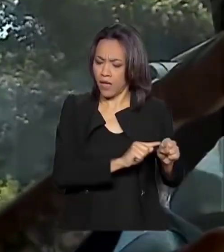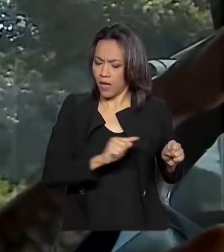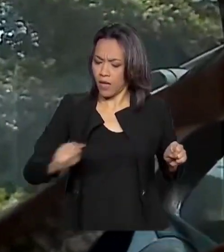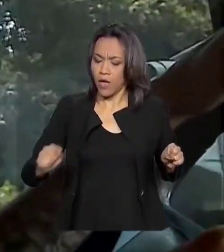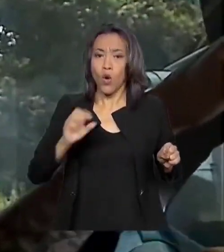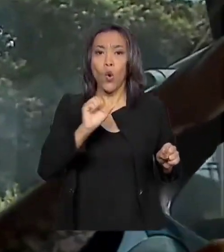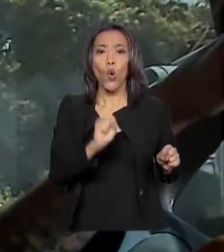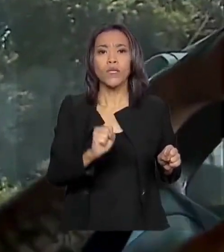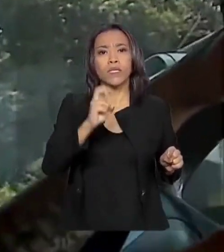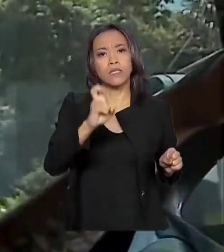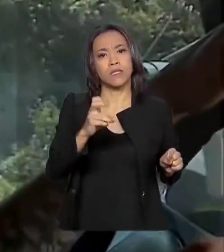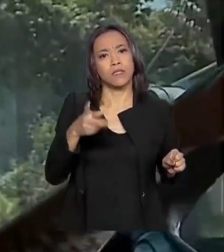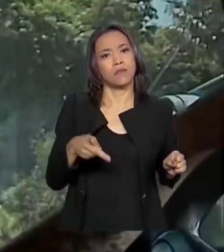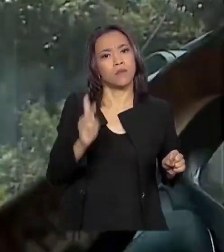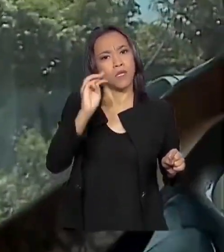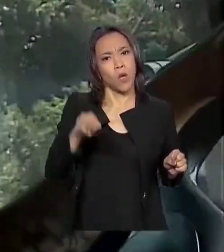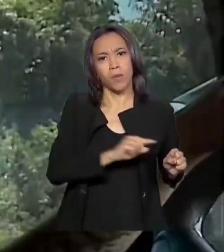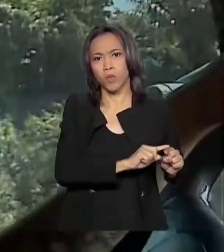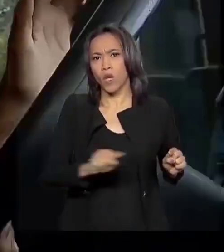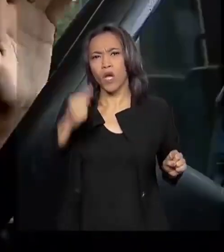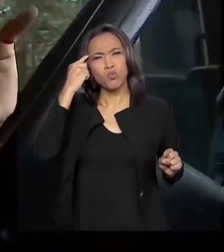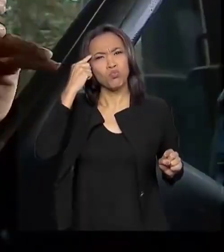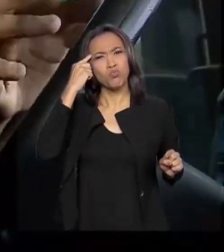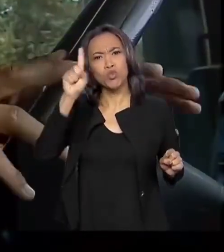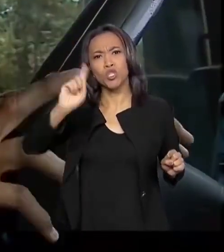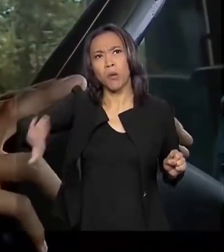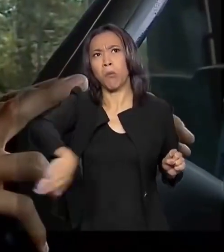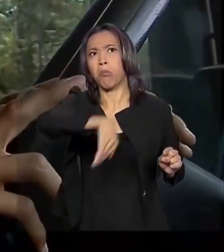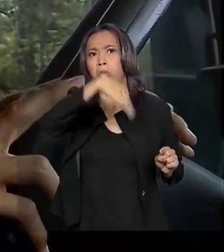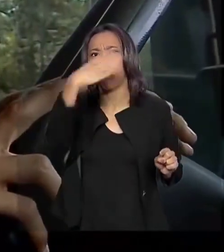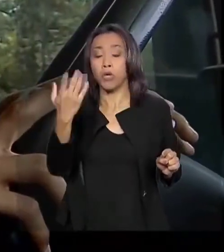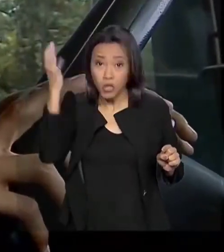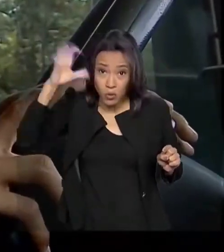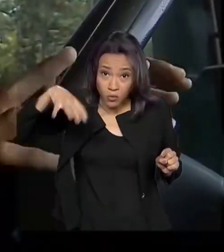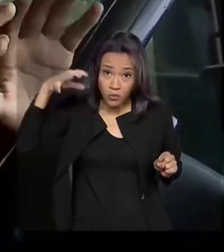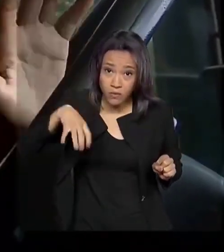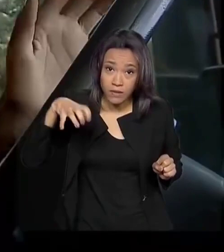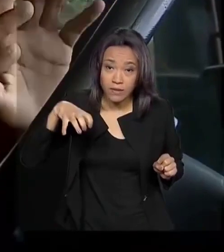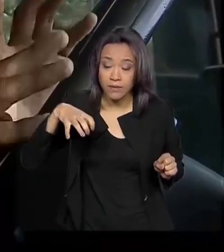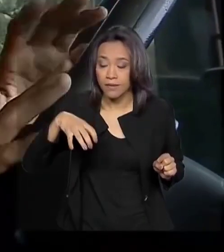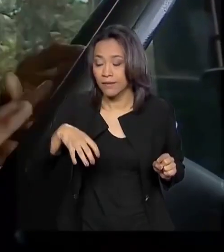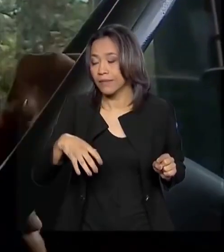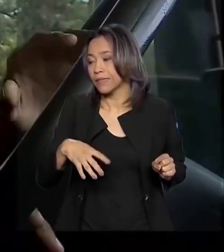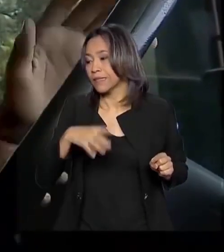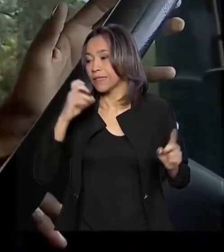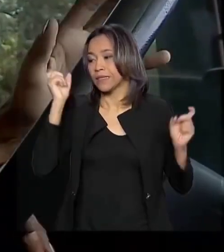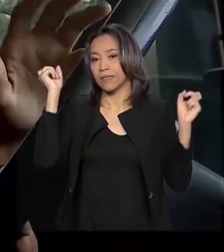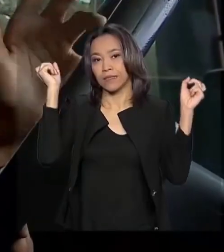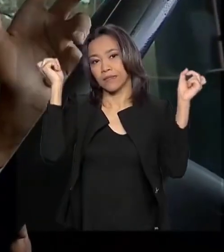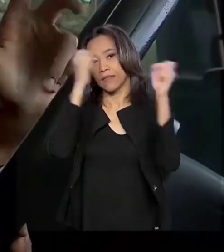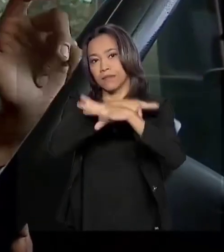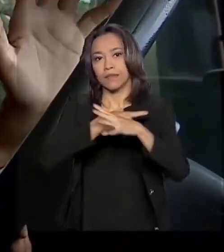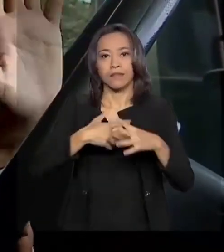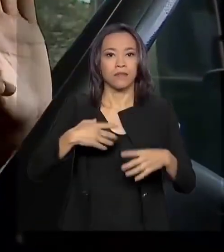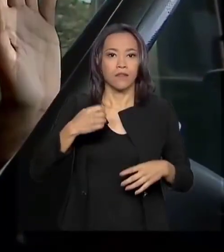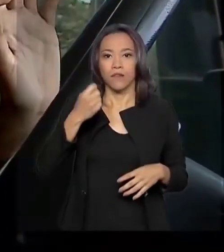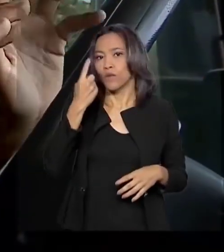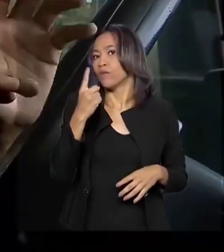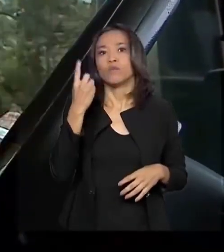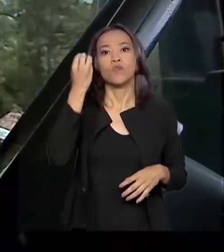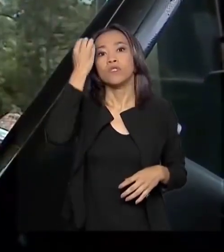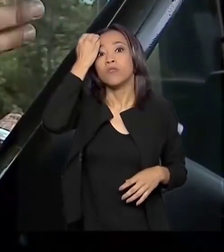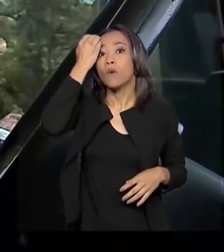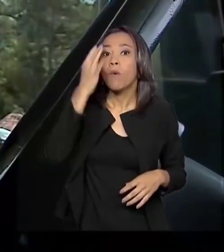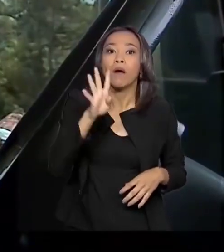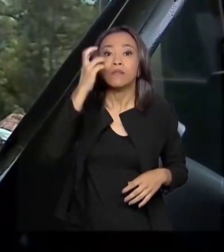distância de novo progresso, né? Era um dia inteiro. E quando chovia, era aquela coisa, a gente ficava um, dois, três, quatro,